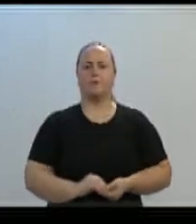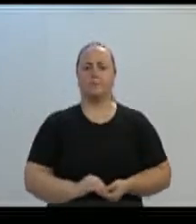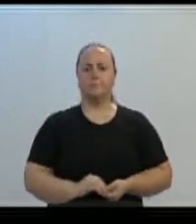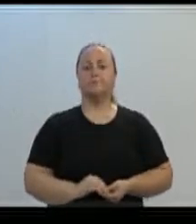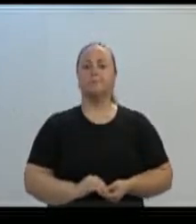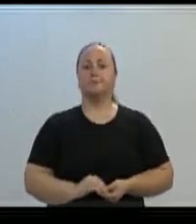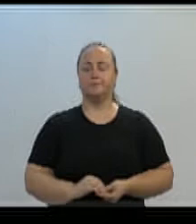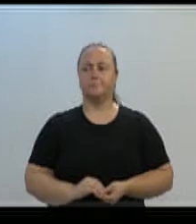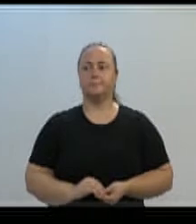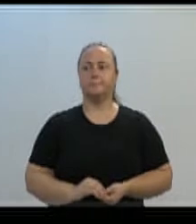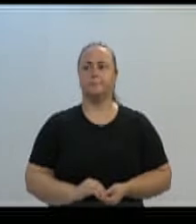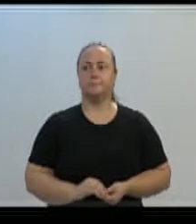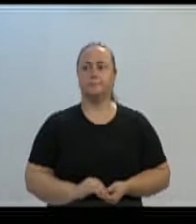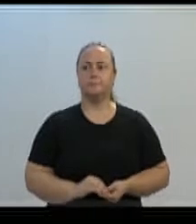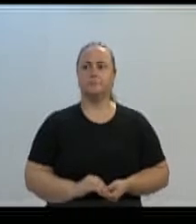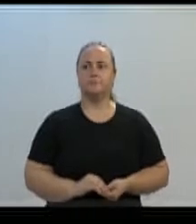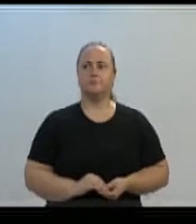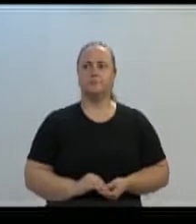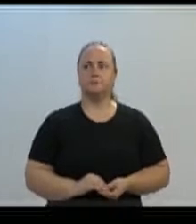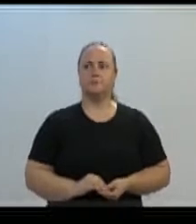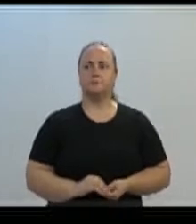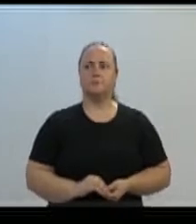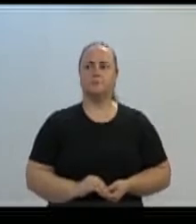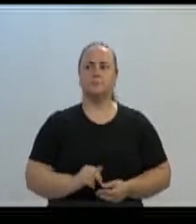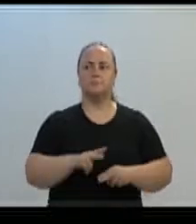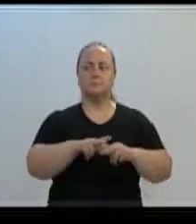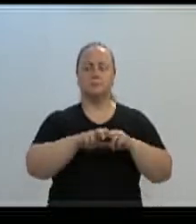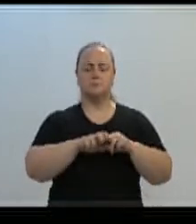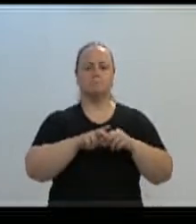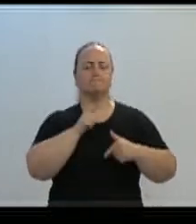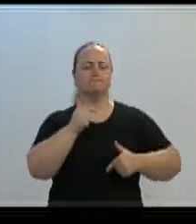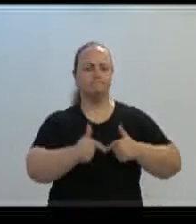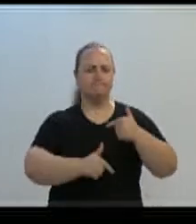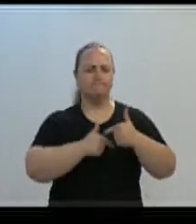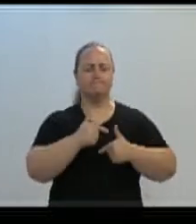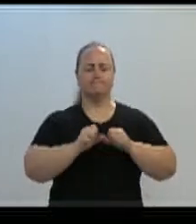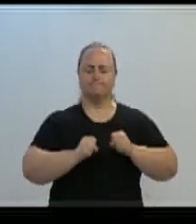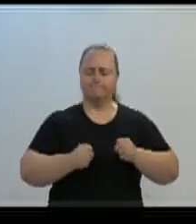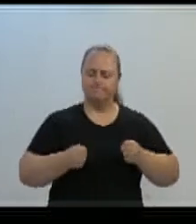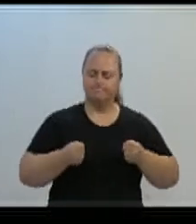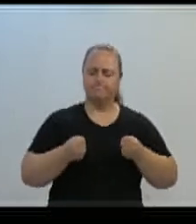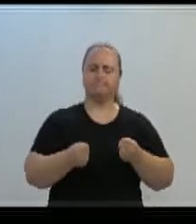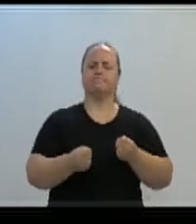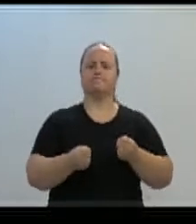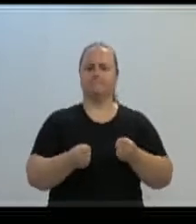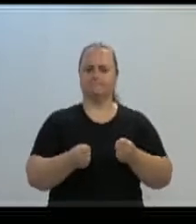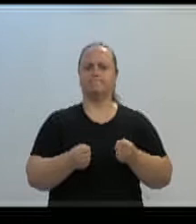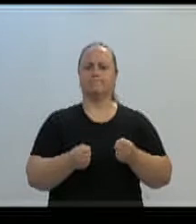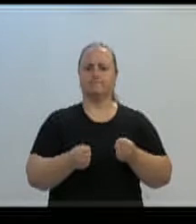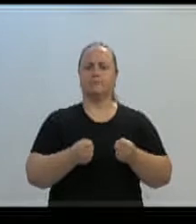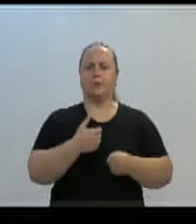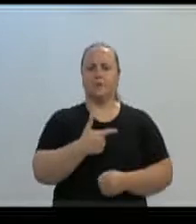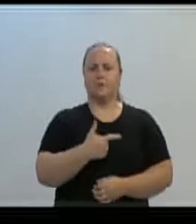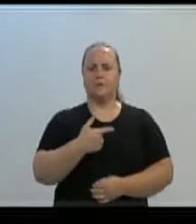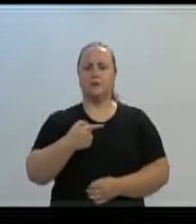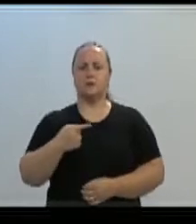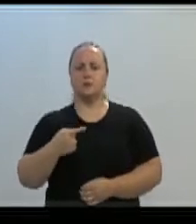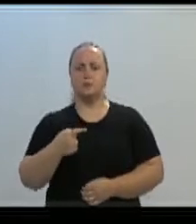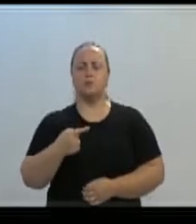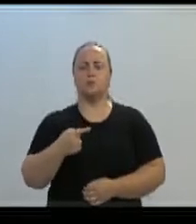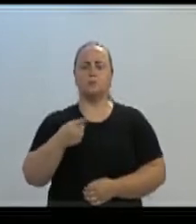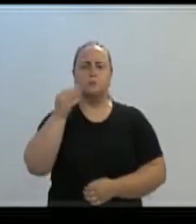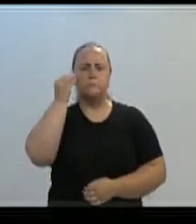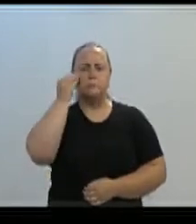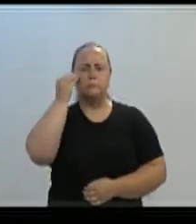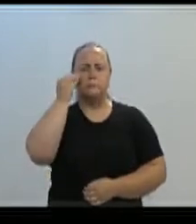destacar o trabalho, a dedicação dos 21 candidatos a vereador que se